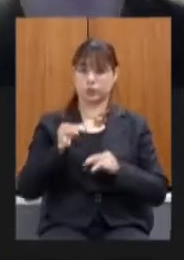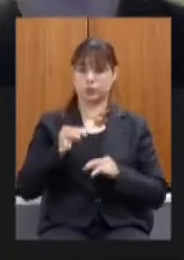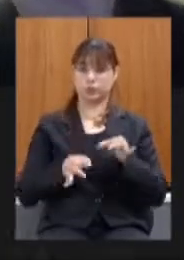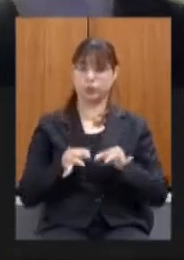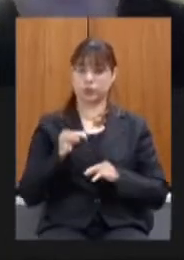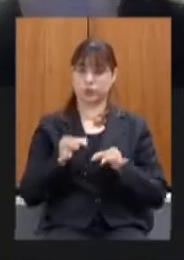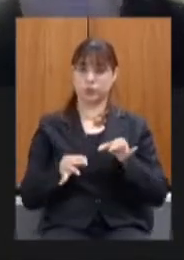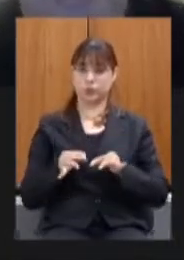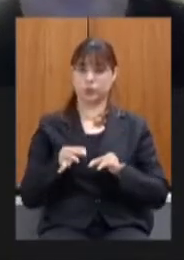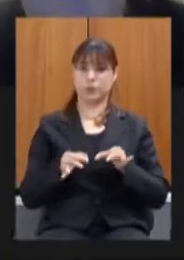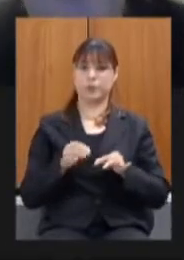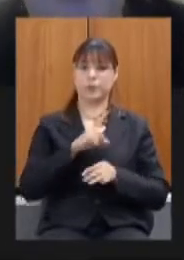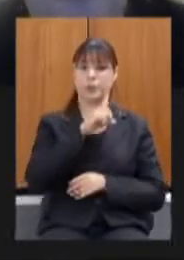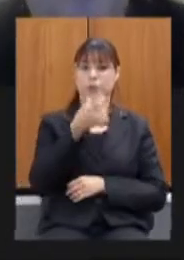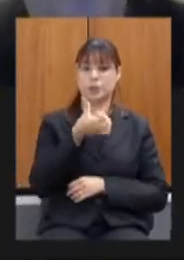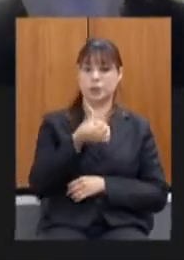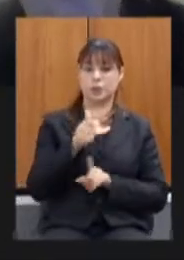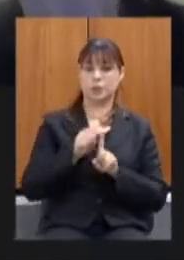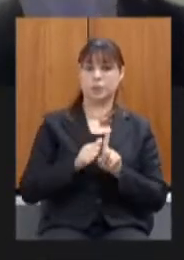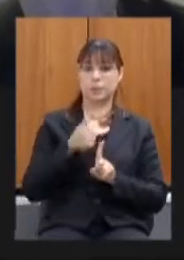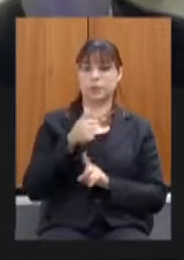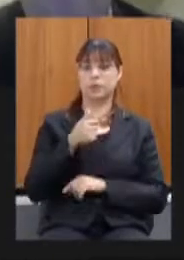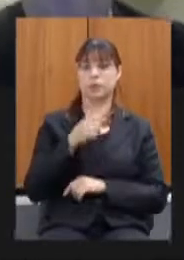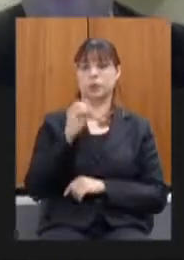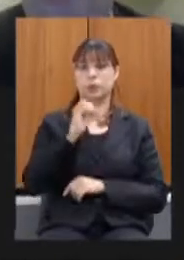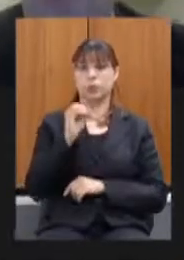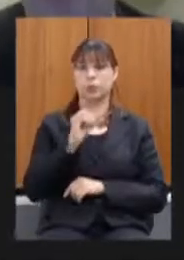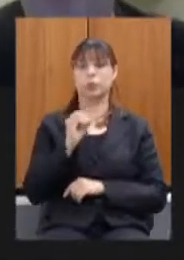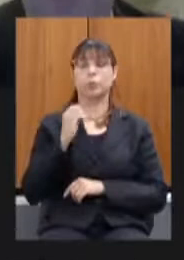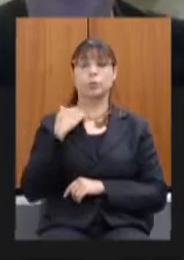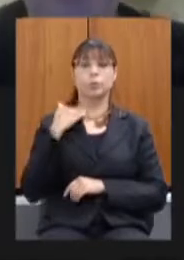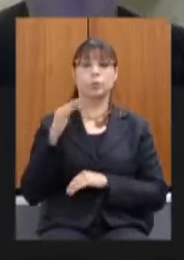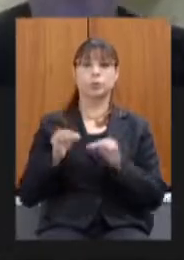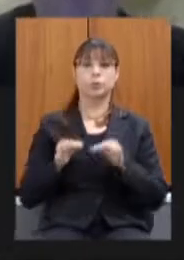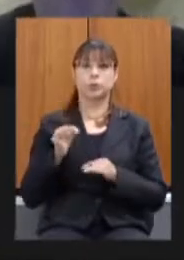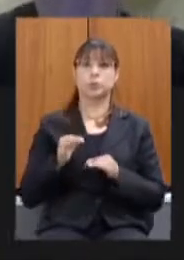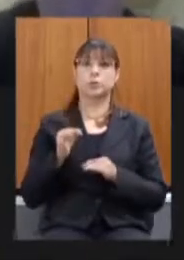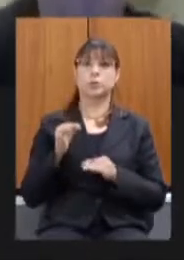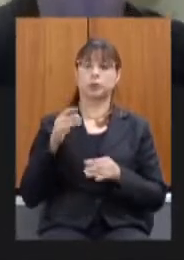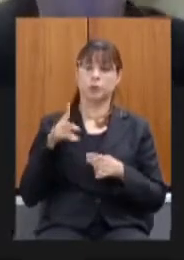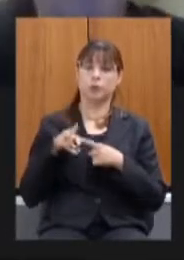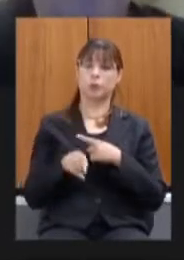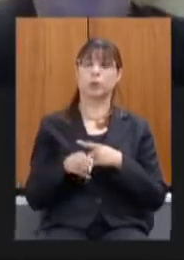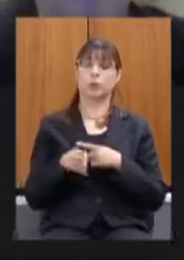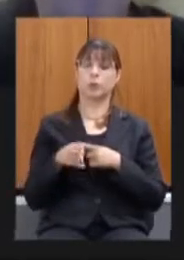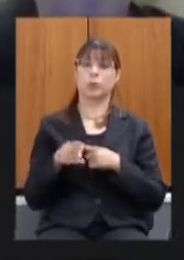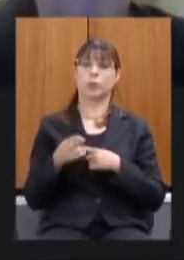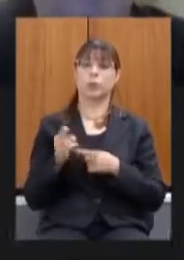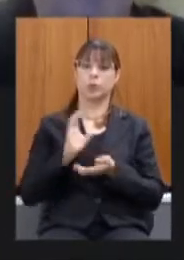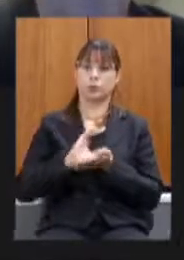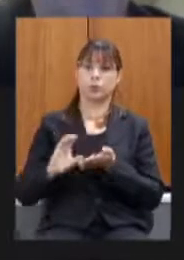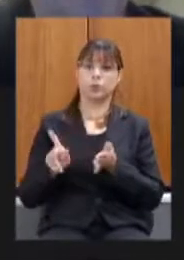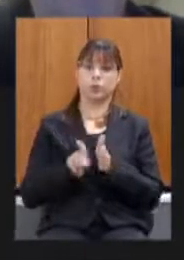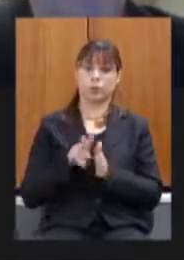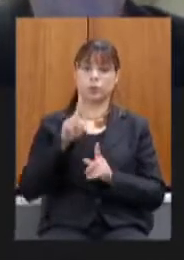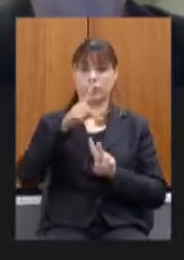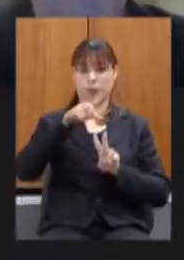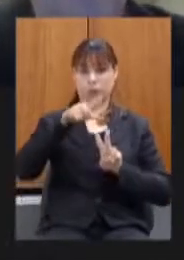em 6 do 10 o juiz indeferiu o pedido de bloqueio de recursos da Vale a próxima eu estou acabando viu deputado